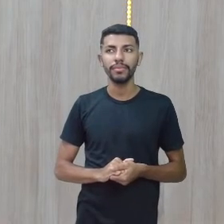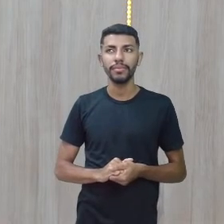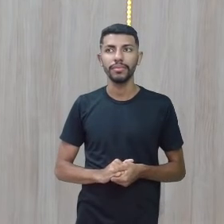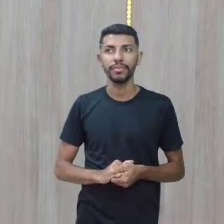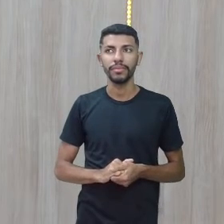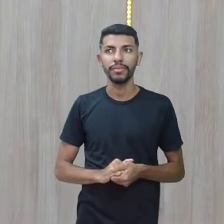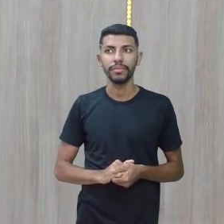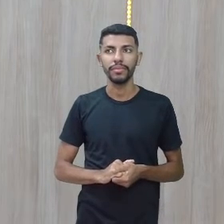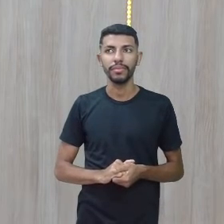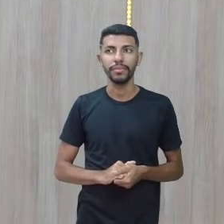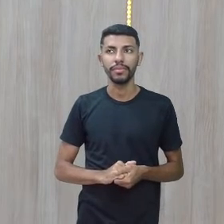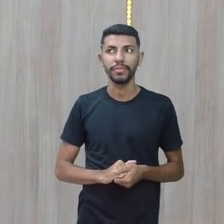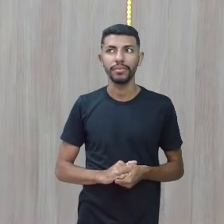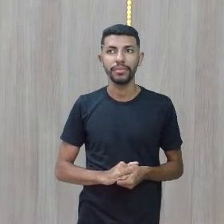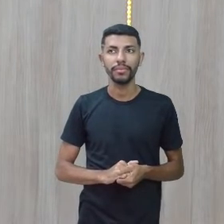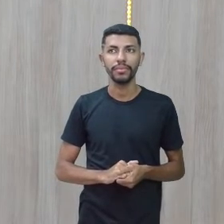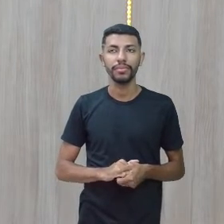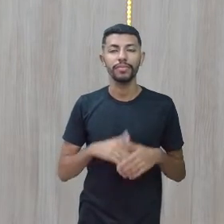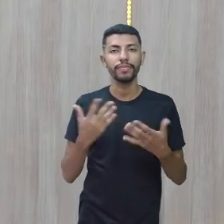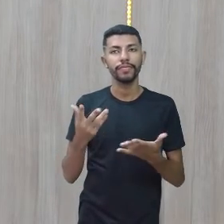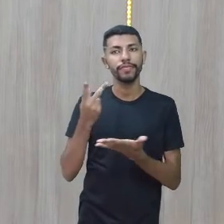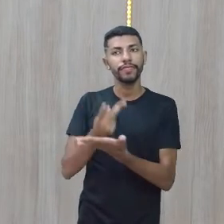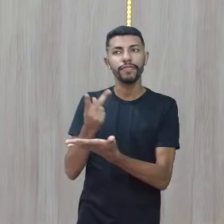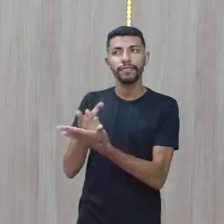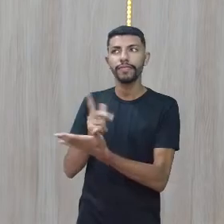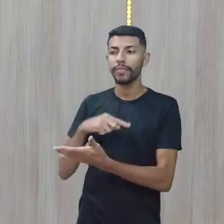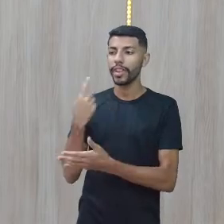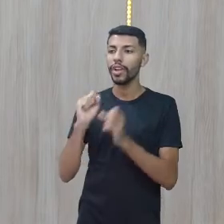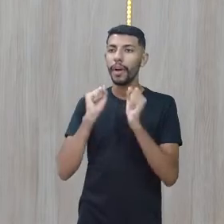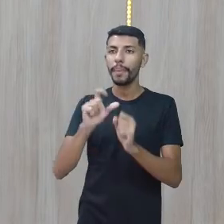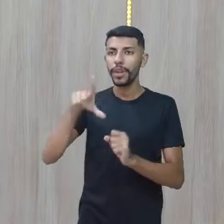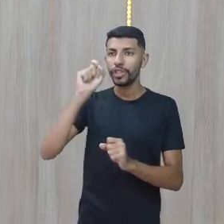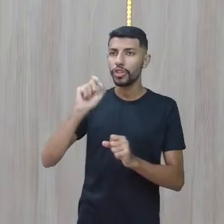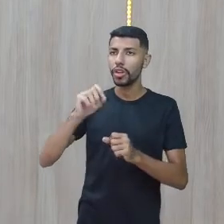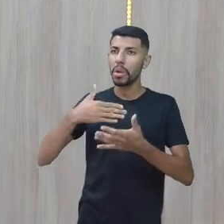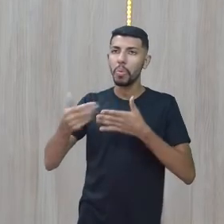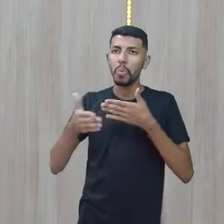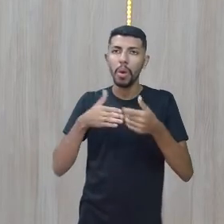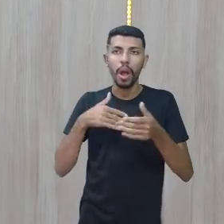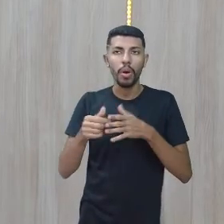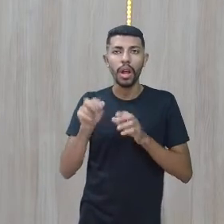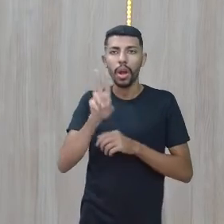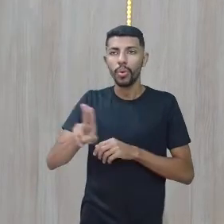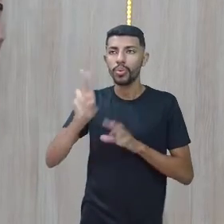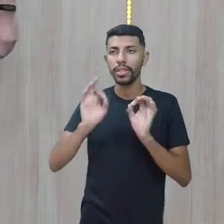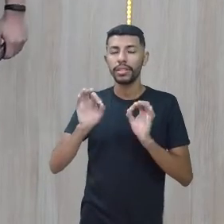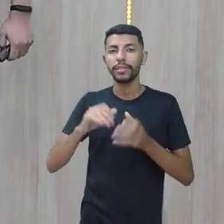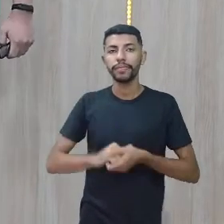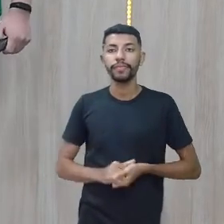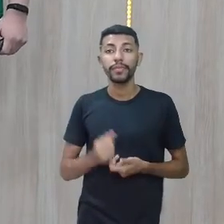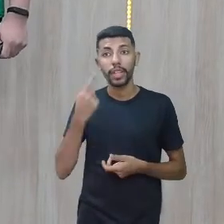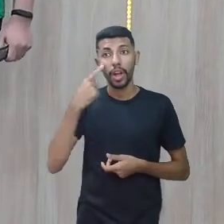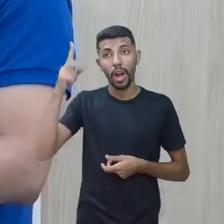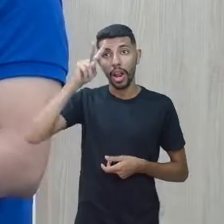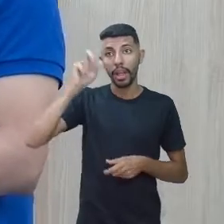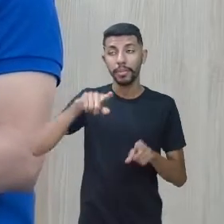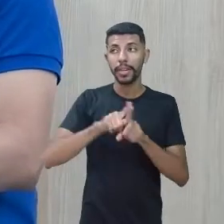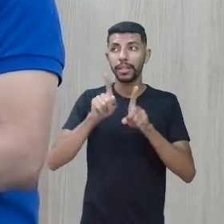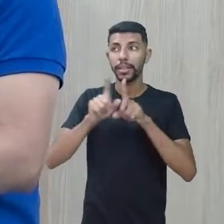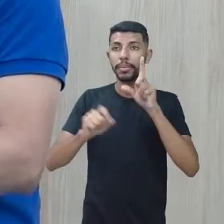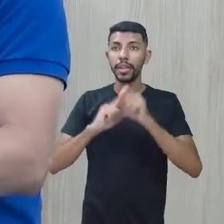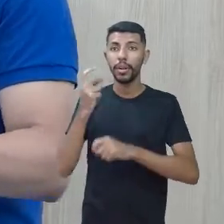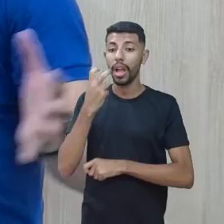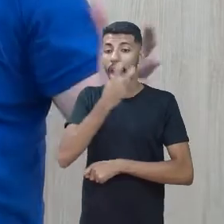aren't. São situações, né? A gente pode escolher qual que quer usar, né, professor? É. Gente, lembrando que a tendência da